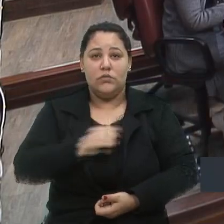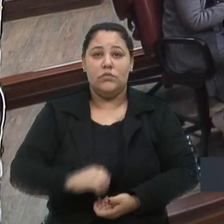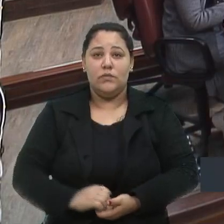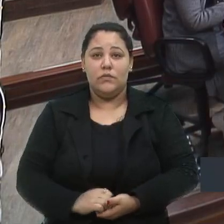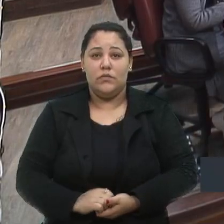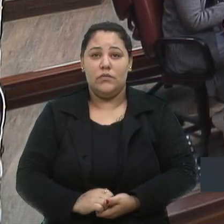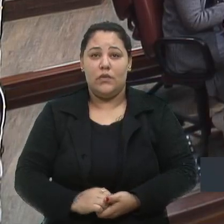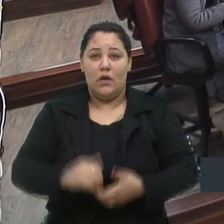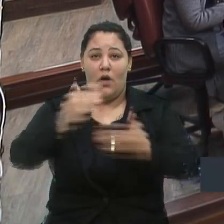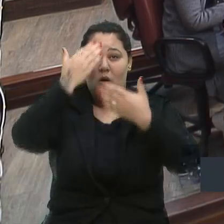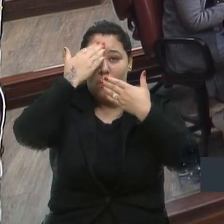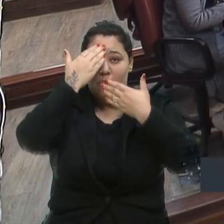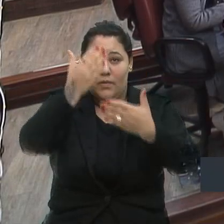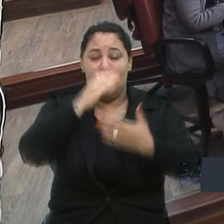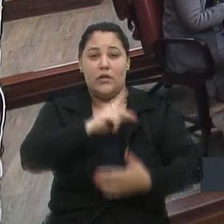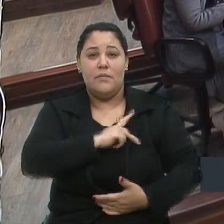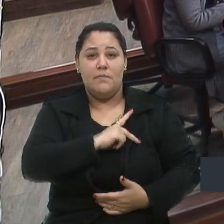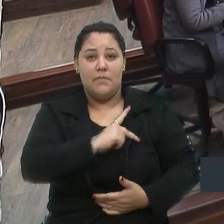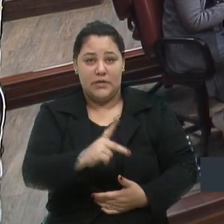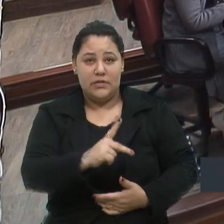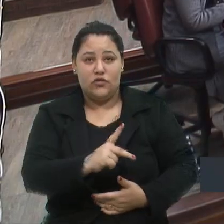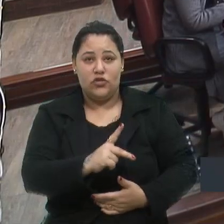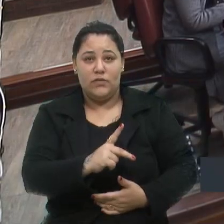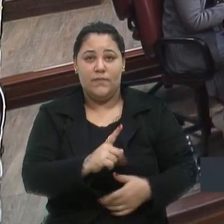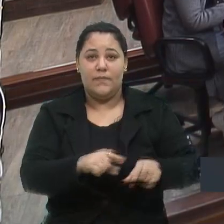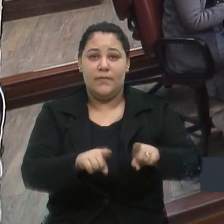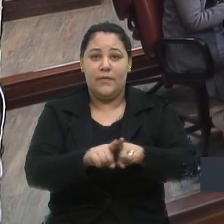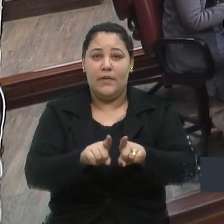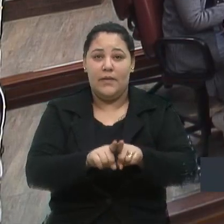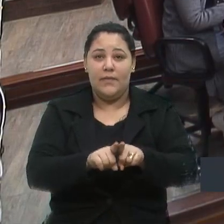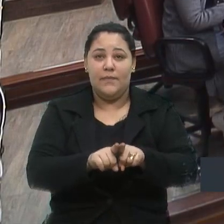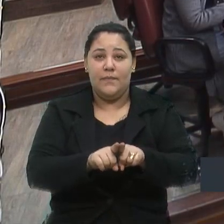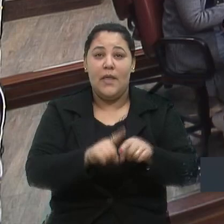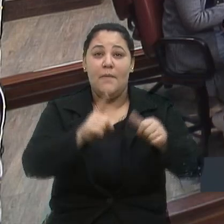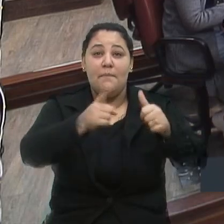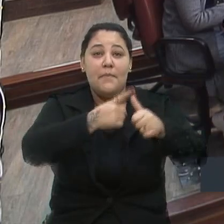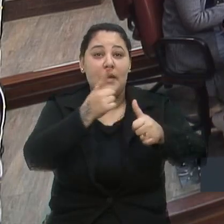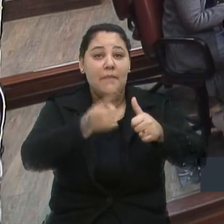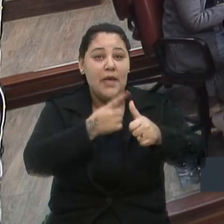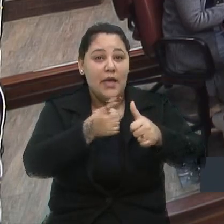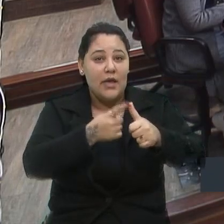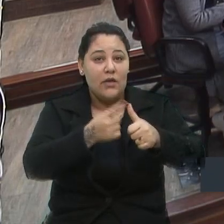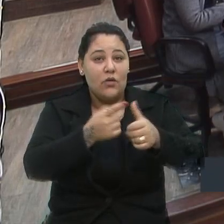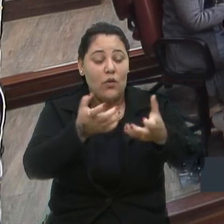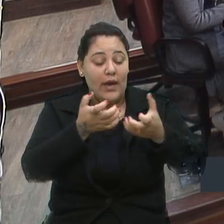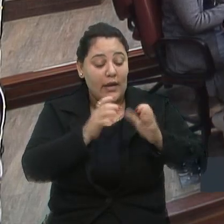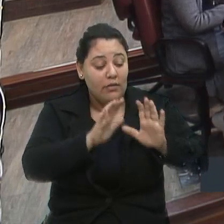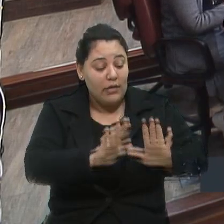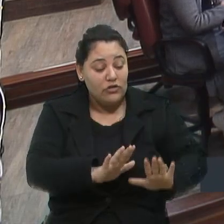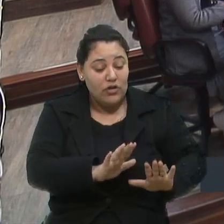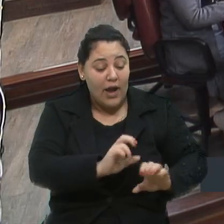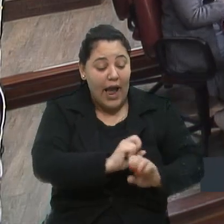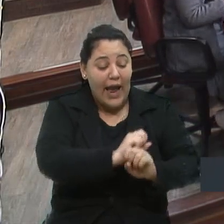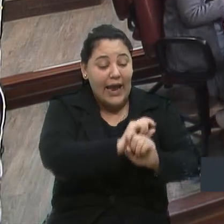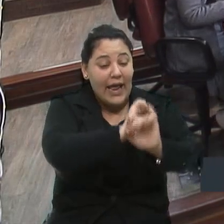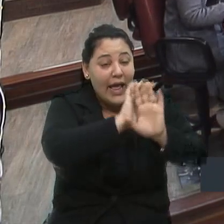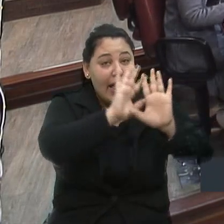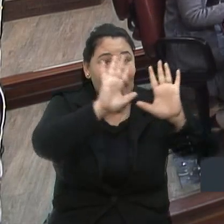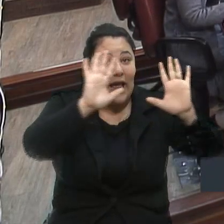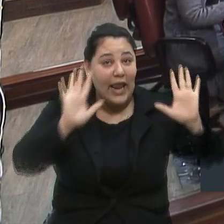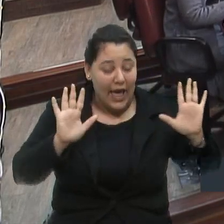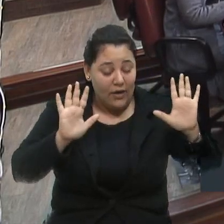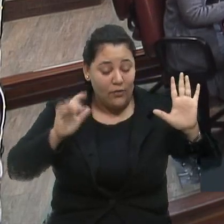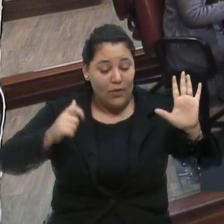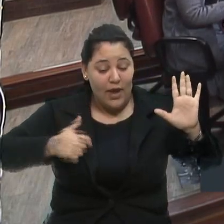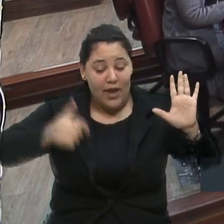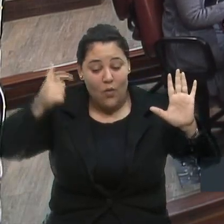Obrigado, presidente. Primeiro, acho que para deixar bem enegrecido aqui entre nós, acho que tem uma unanimidade